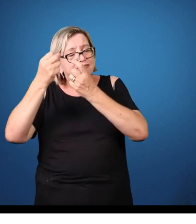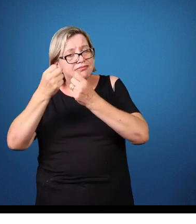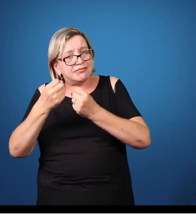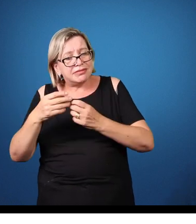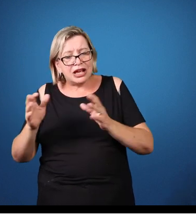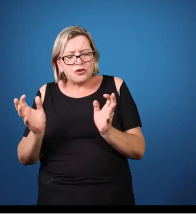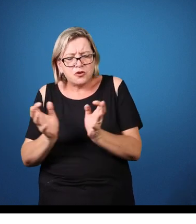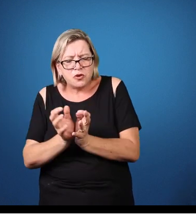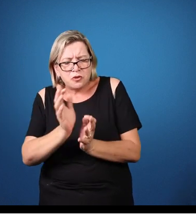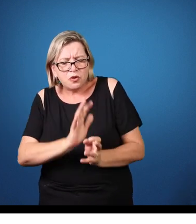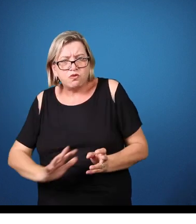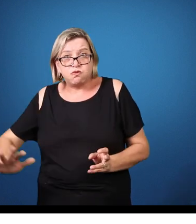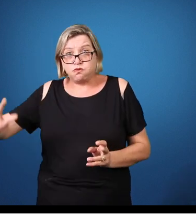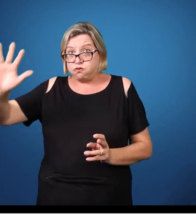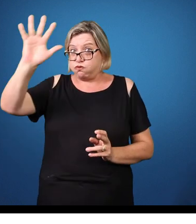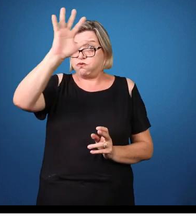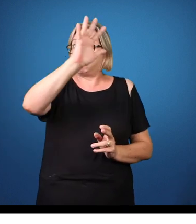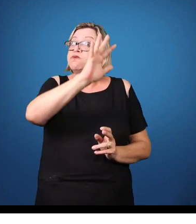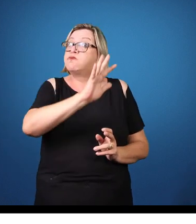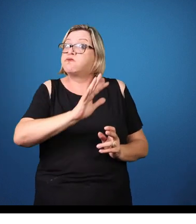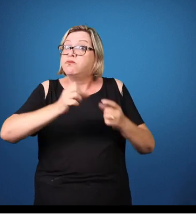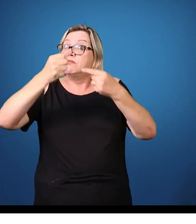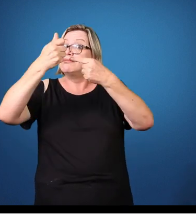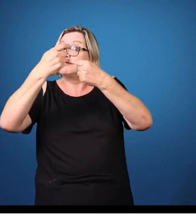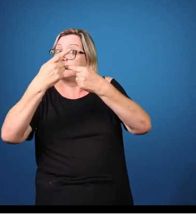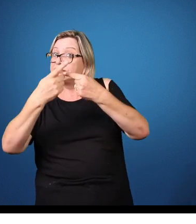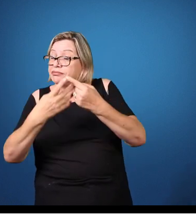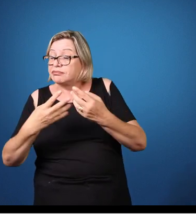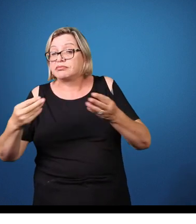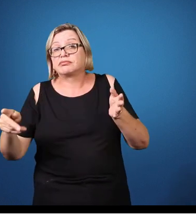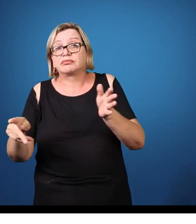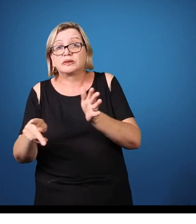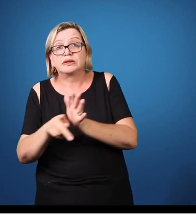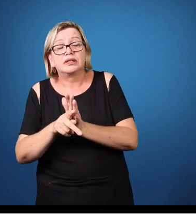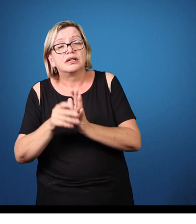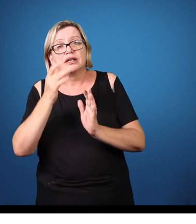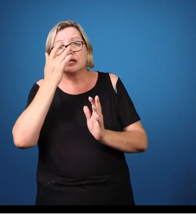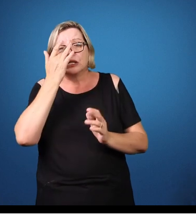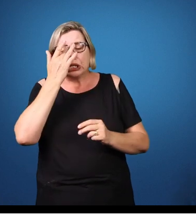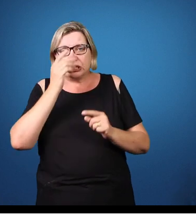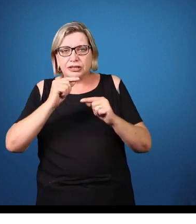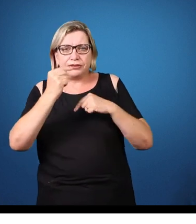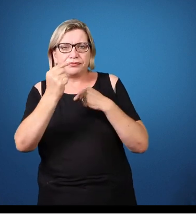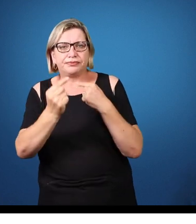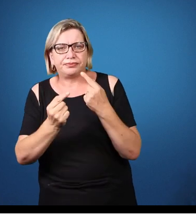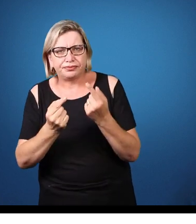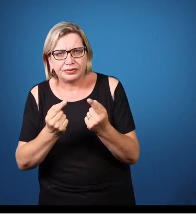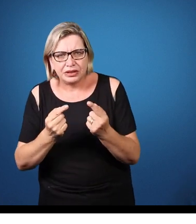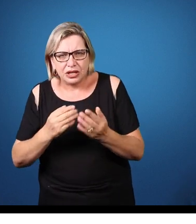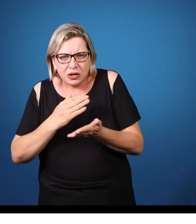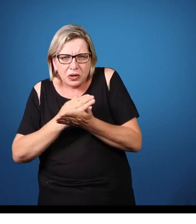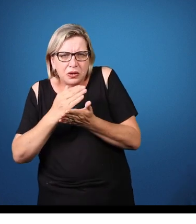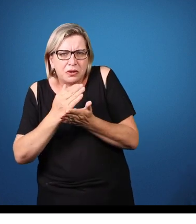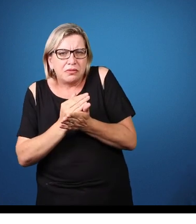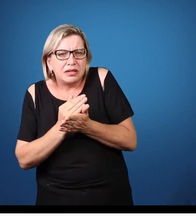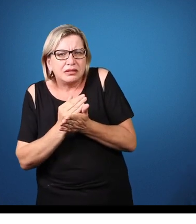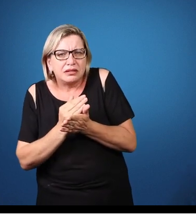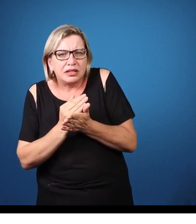e etc. Vai desde transtornos alimentares até os transtornos